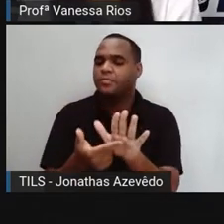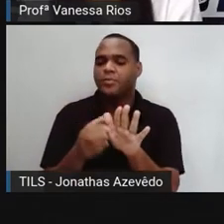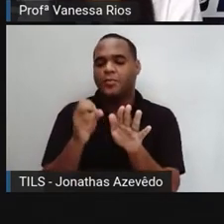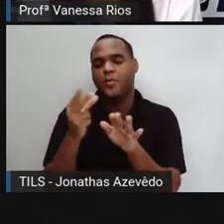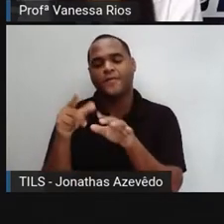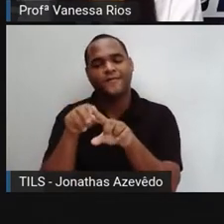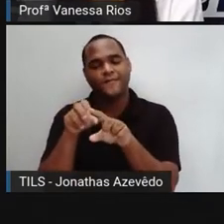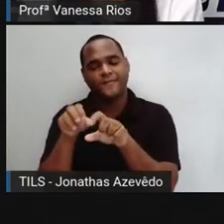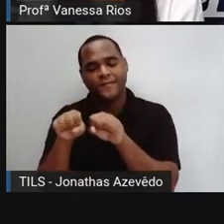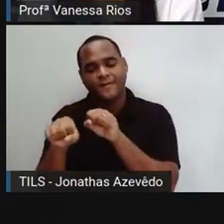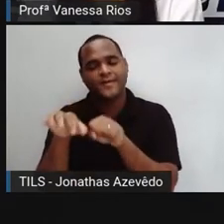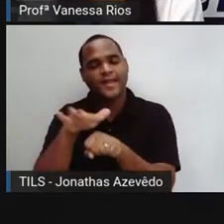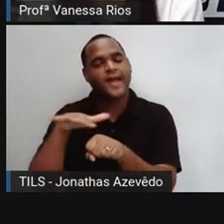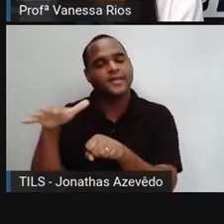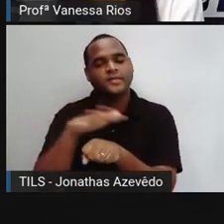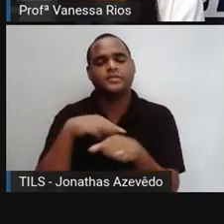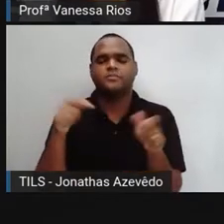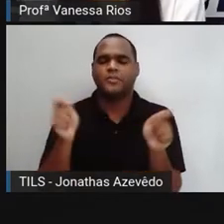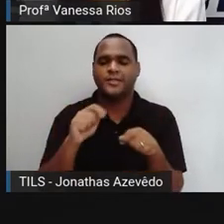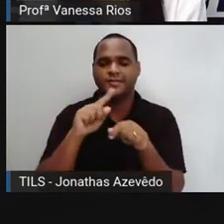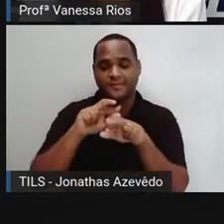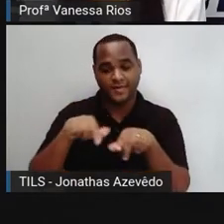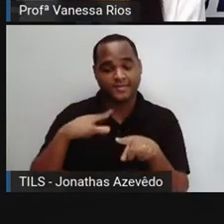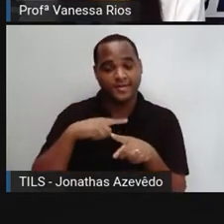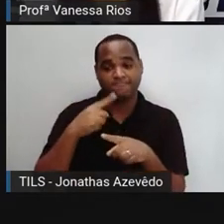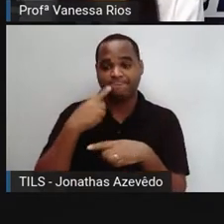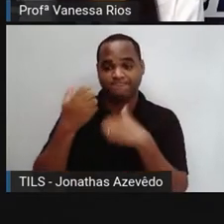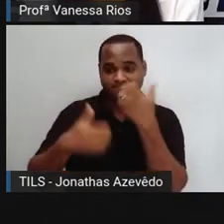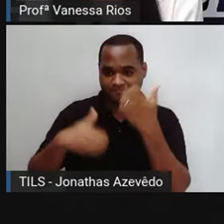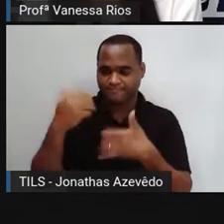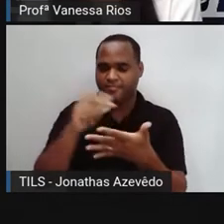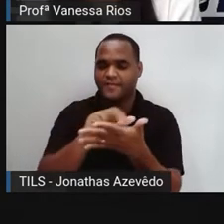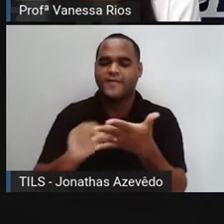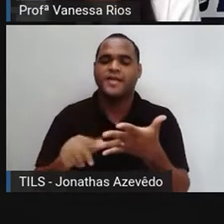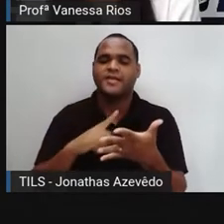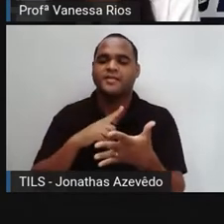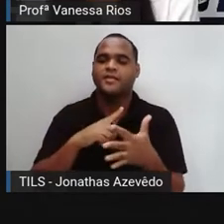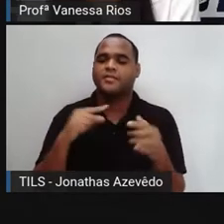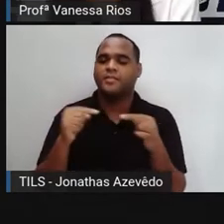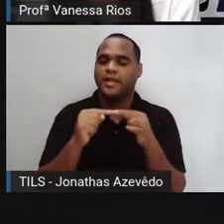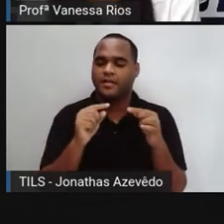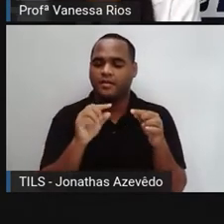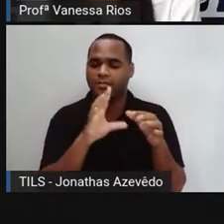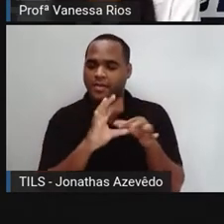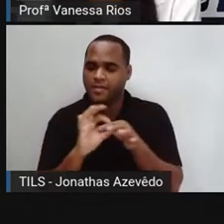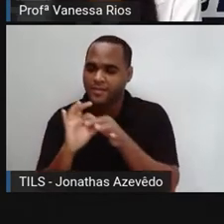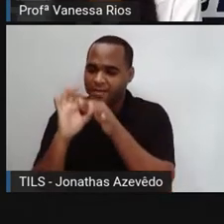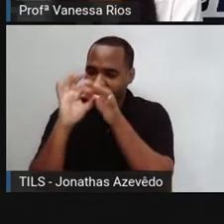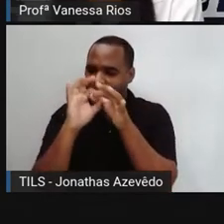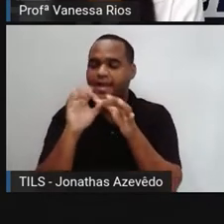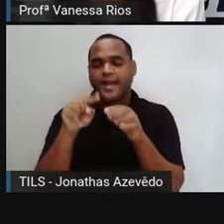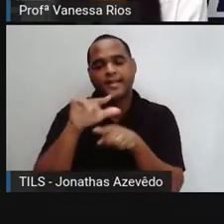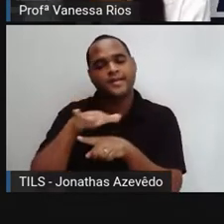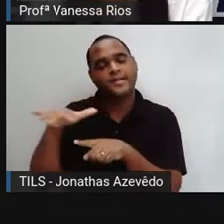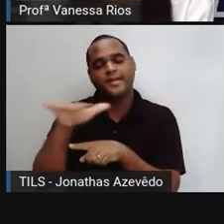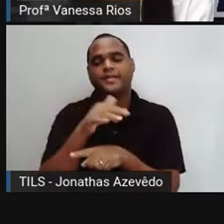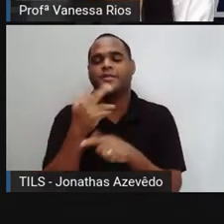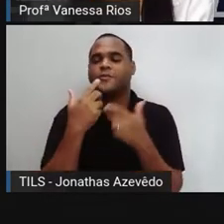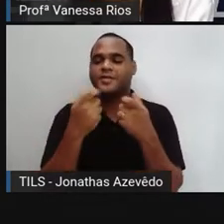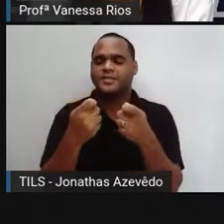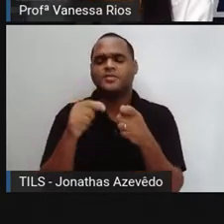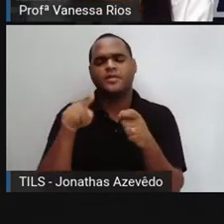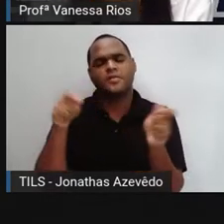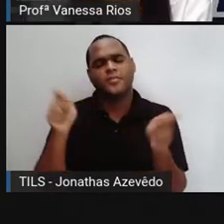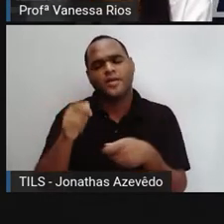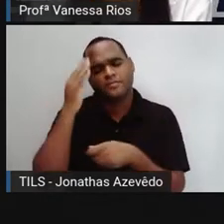formada por diferentes formas de expressões, por diferentes signos linguísticos. Como é que a gente pode